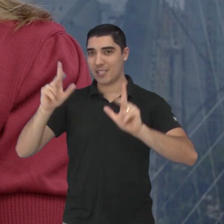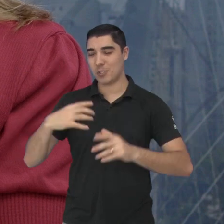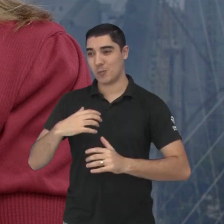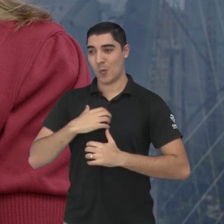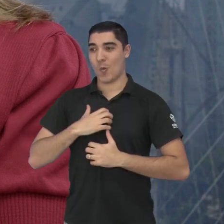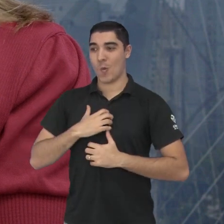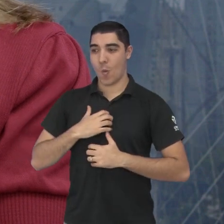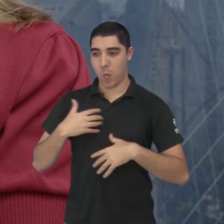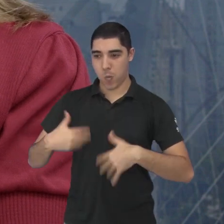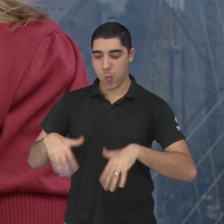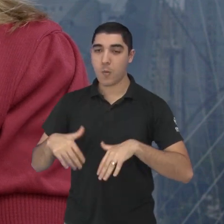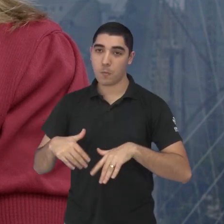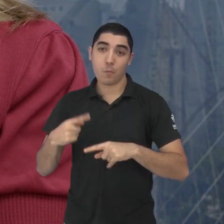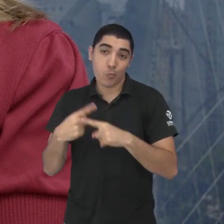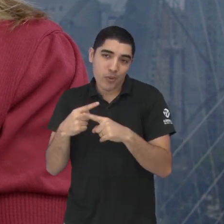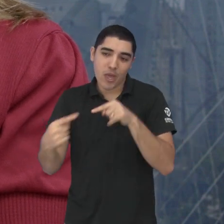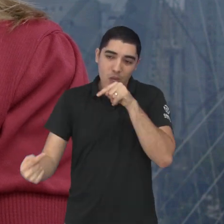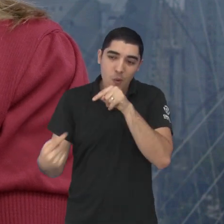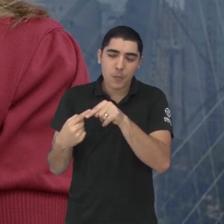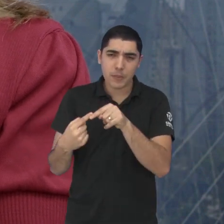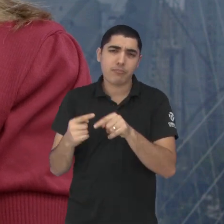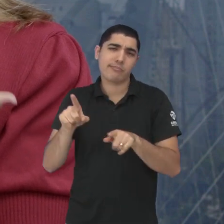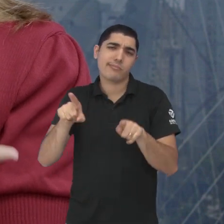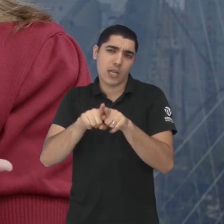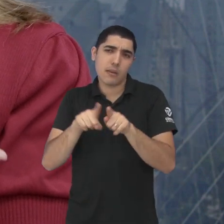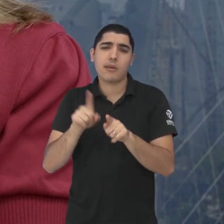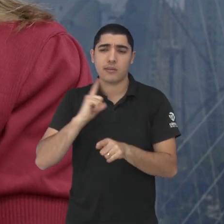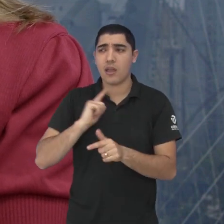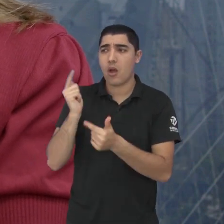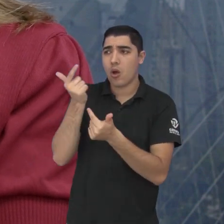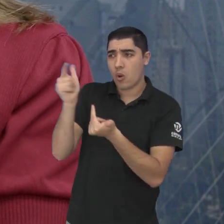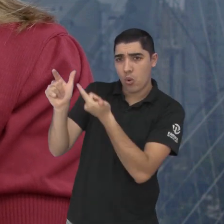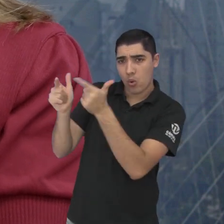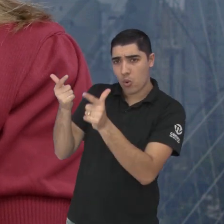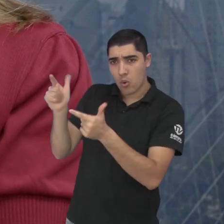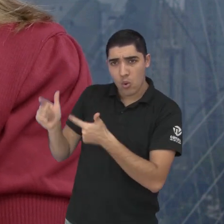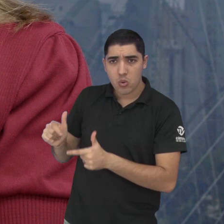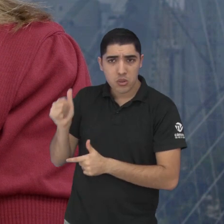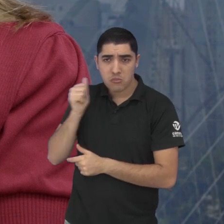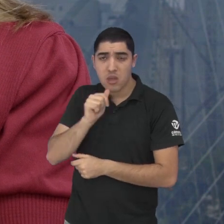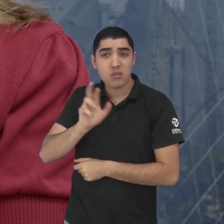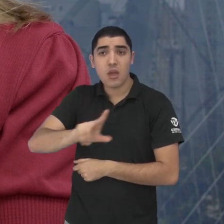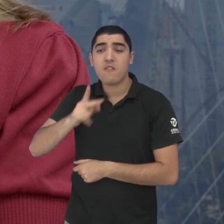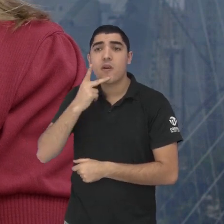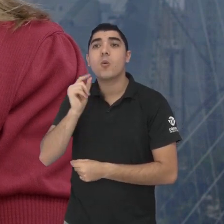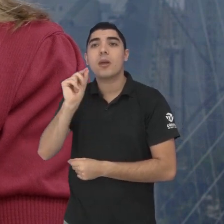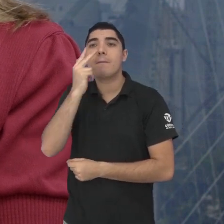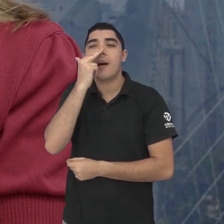vaidade está ligada a isso, né? E tem outras que não, que de fato o desejo é genuíno, né, é algo